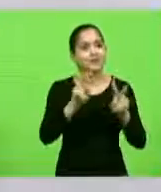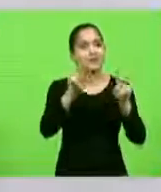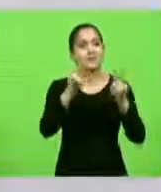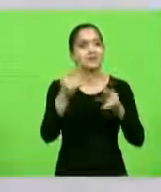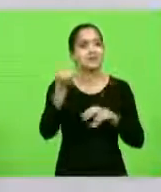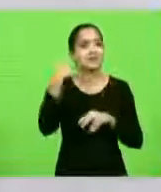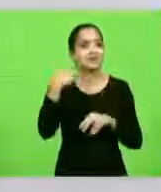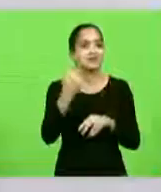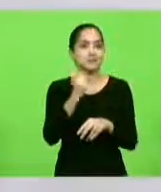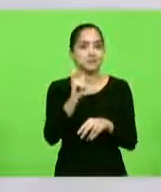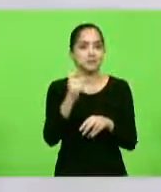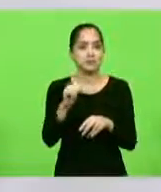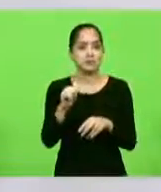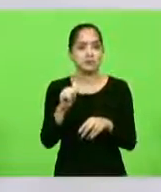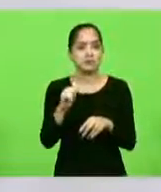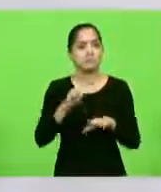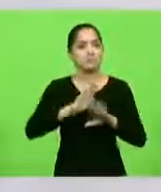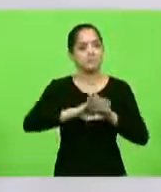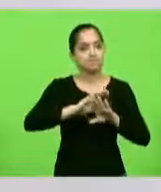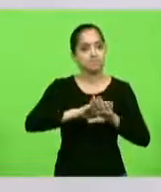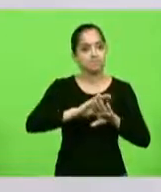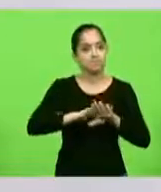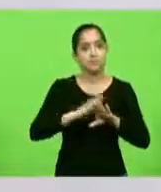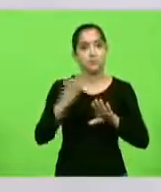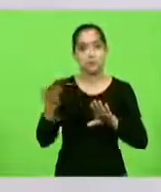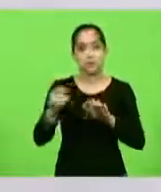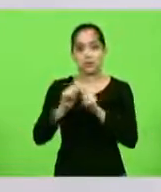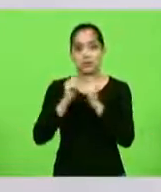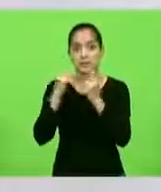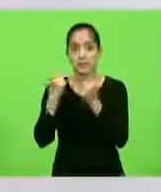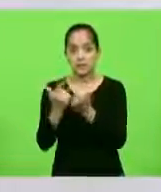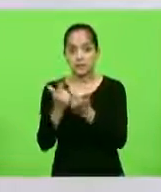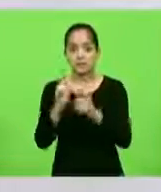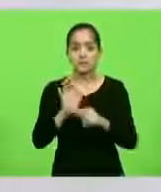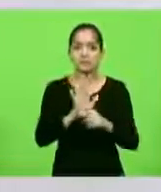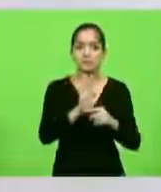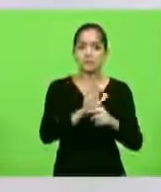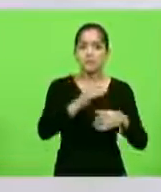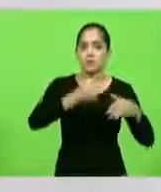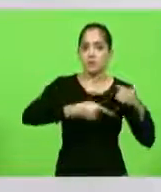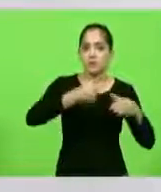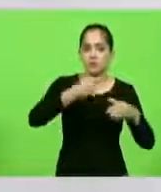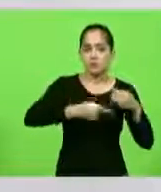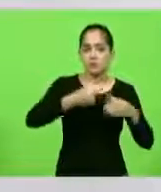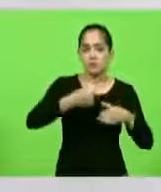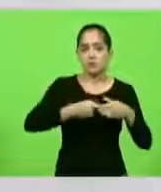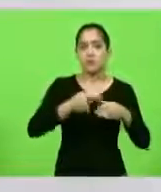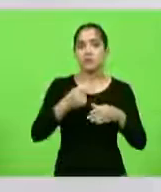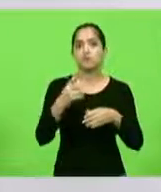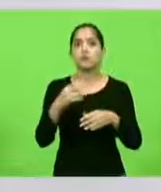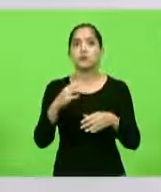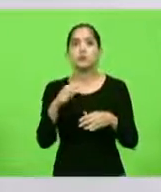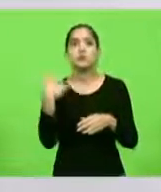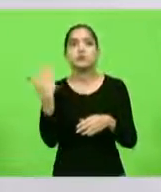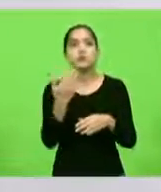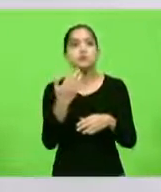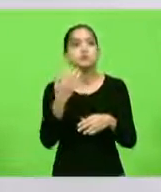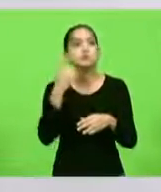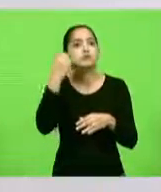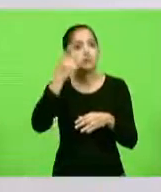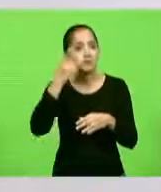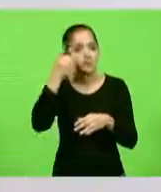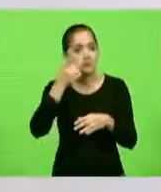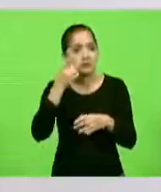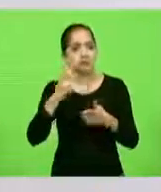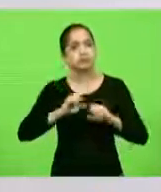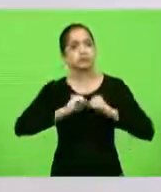feliz com o protagonismo da Lesc nesse momento, nós com a comissão, com os parlamentares de mão dadas trabalhando com muita dedicação